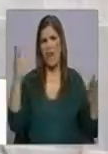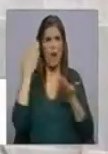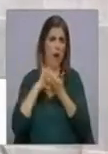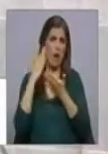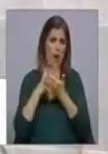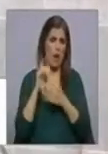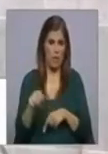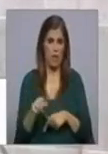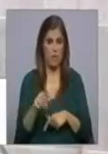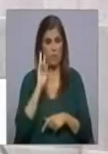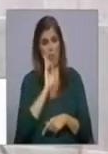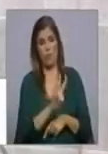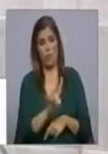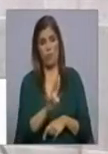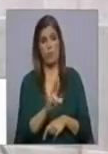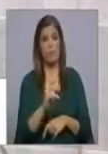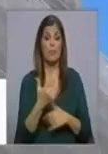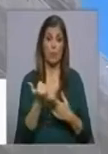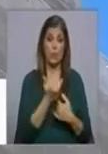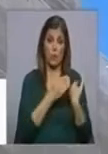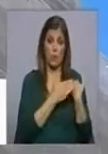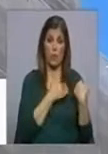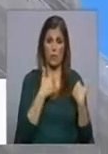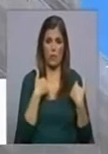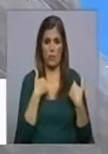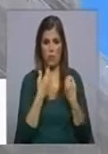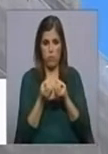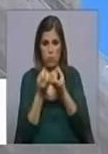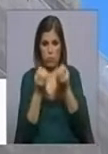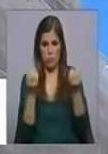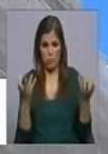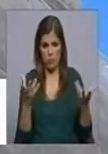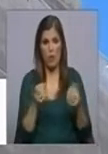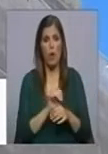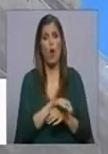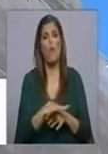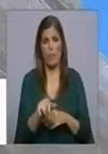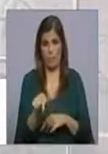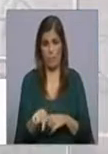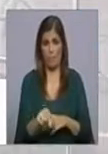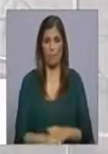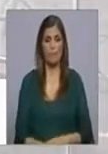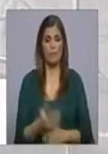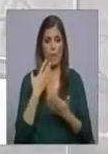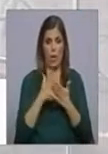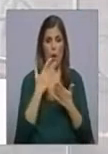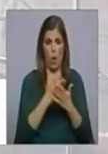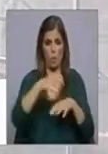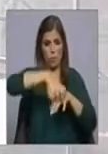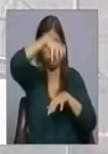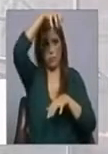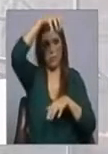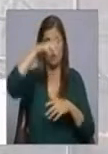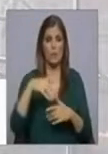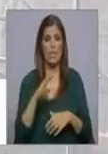identificadas pelas autoridades de saúde como focos de contágio de Covid-19. A obra no edifício monumental